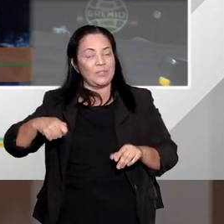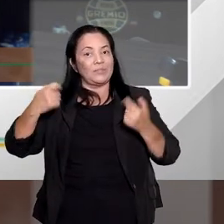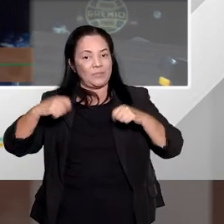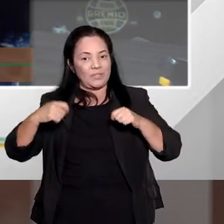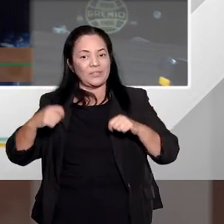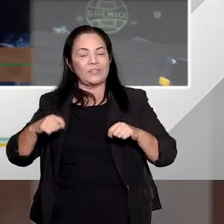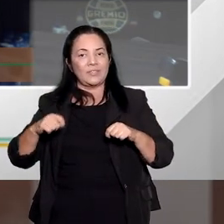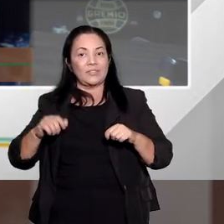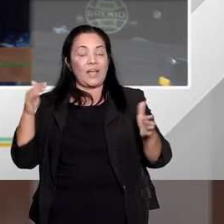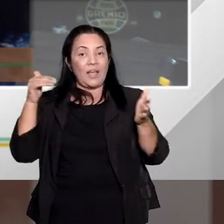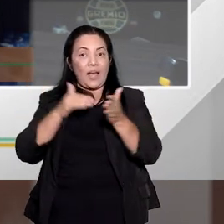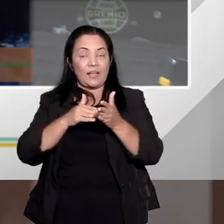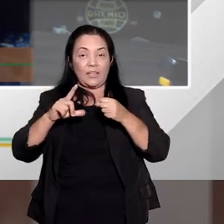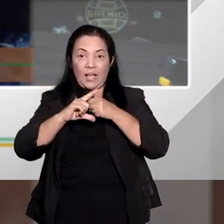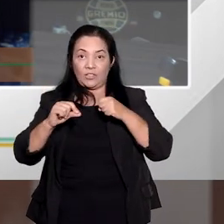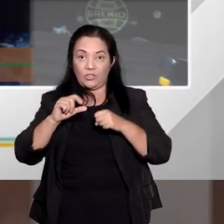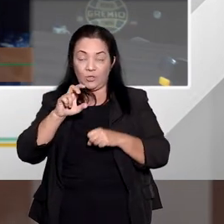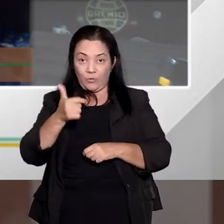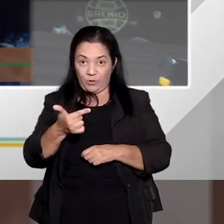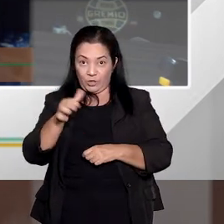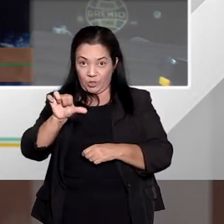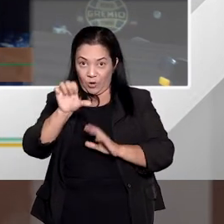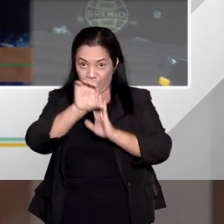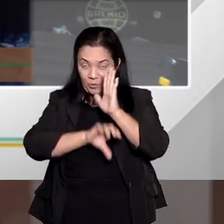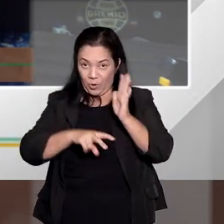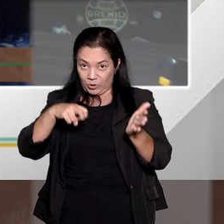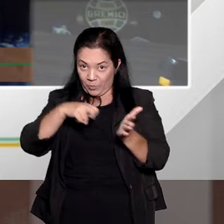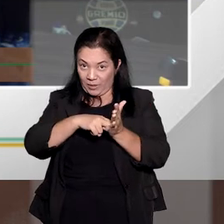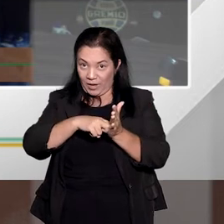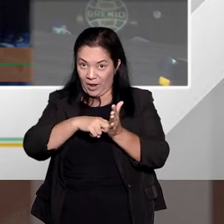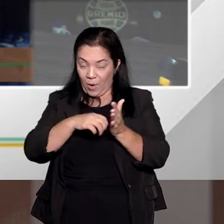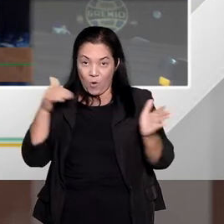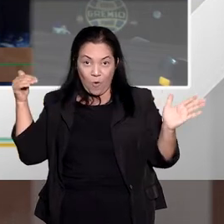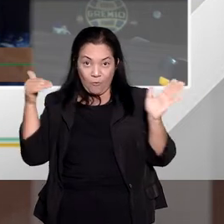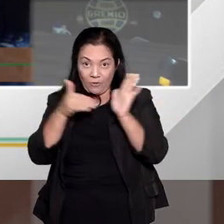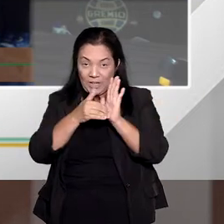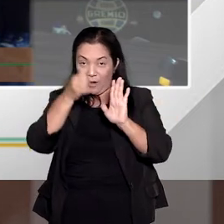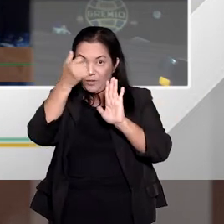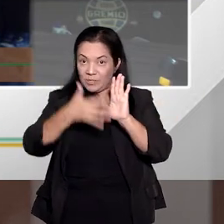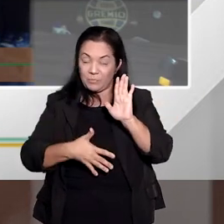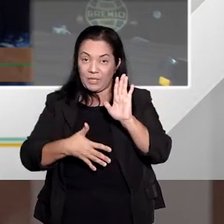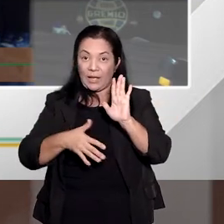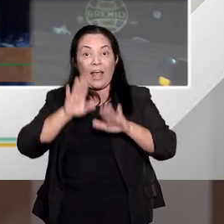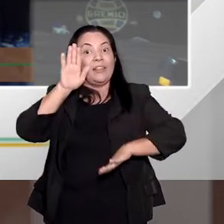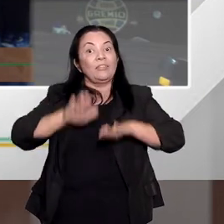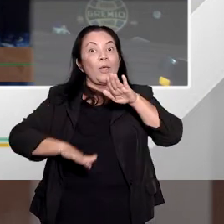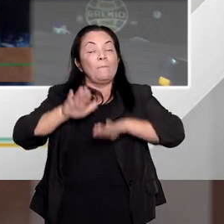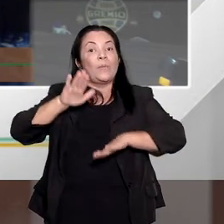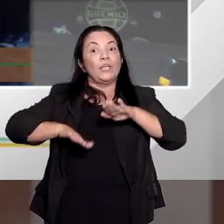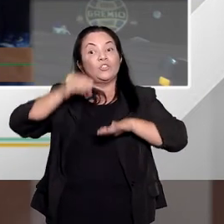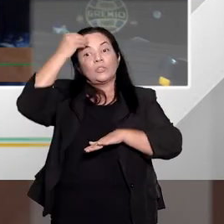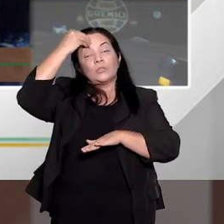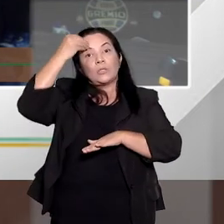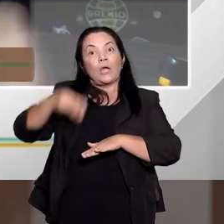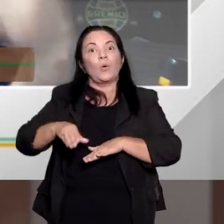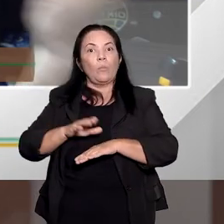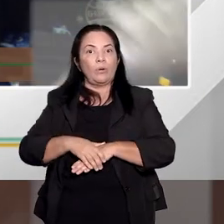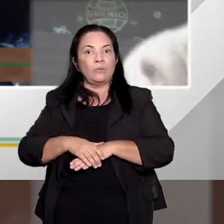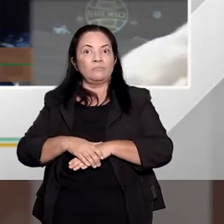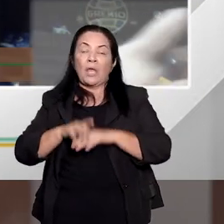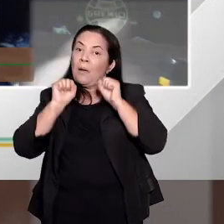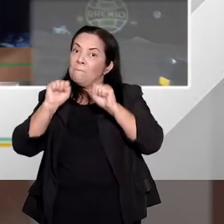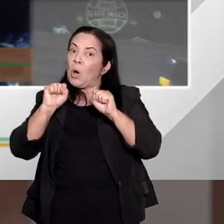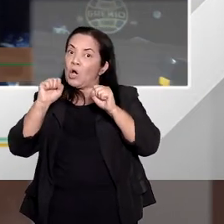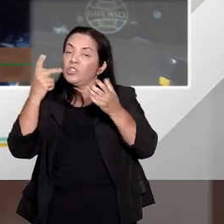consta na parte final do artigo 29 do Código Penal, na medida da sua culpabilidade, até porque pode acontecer de